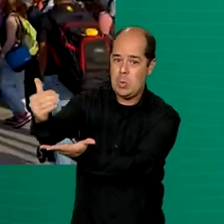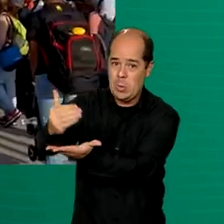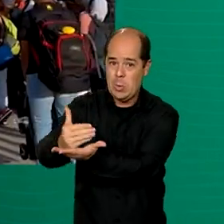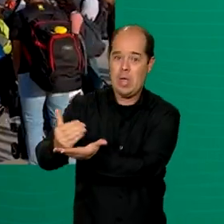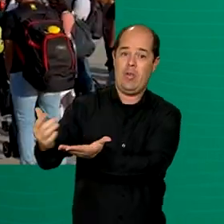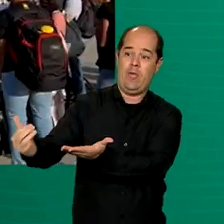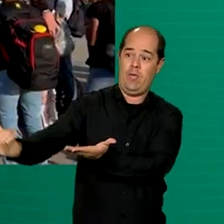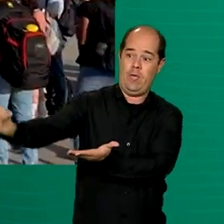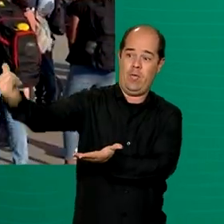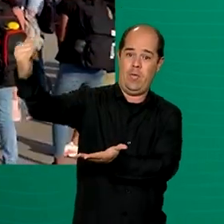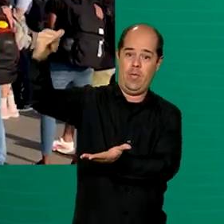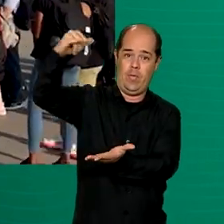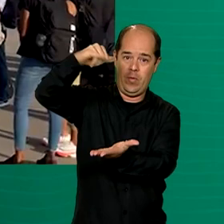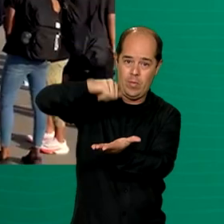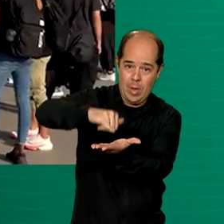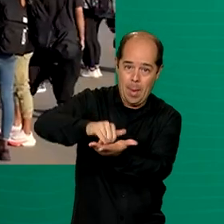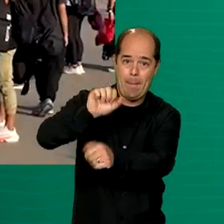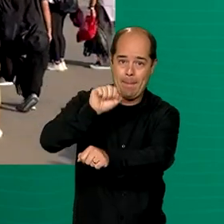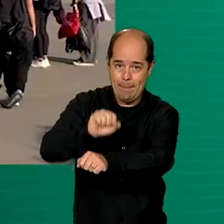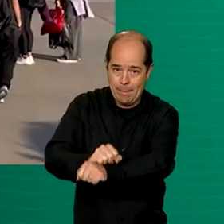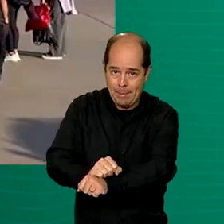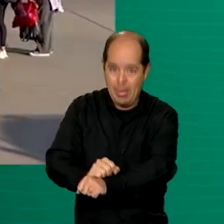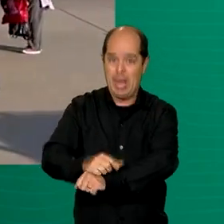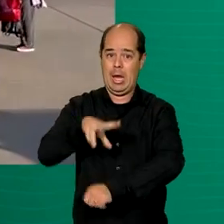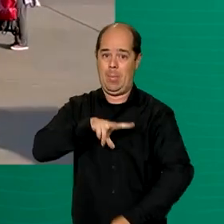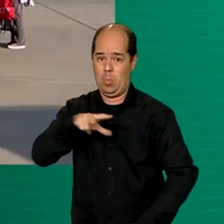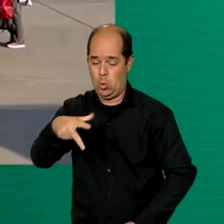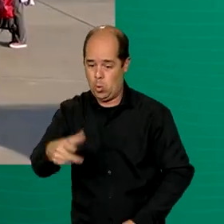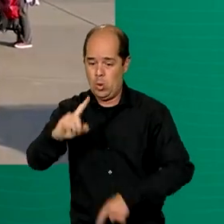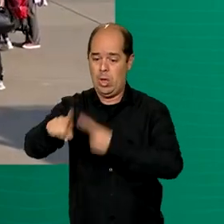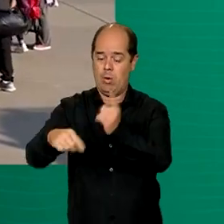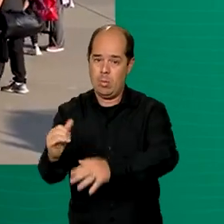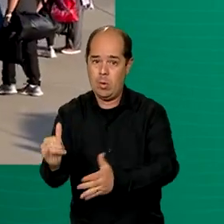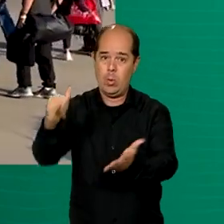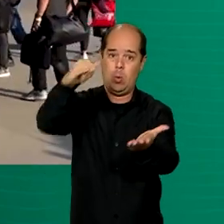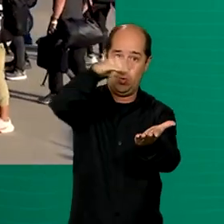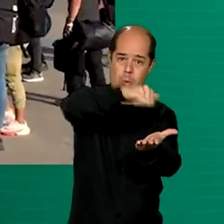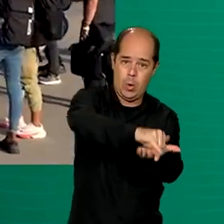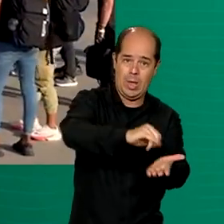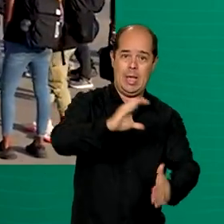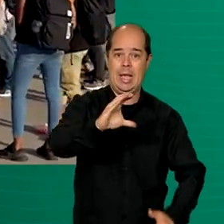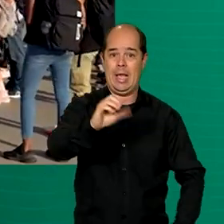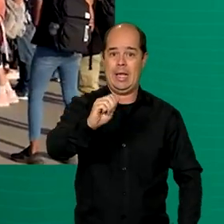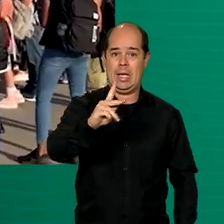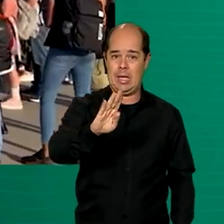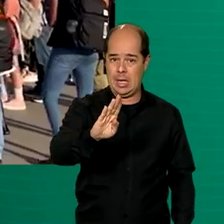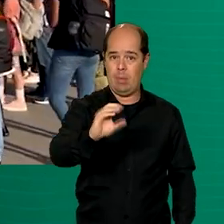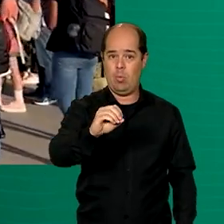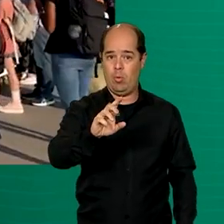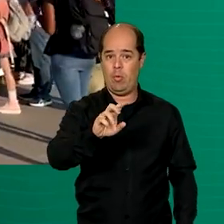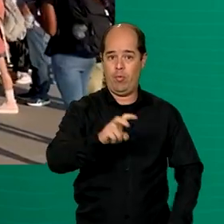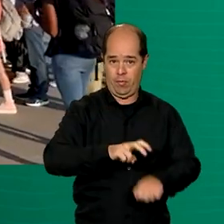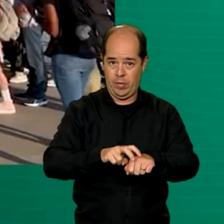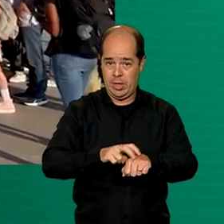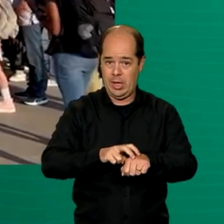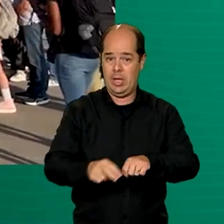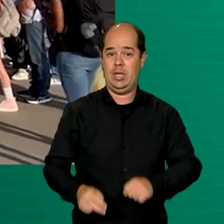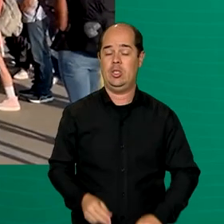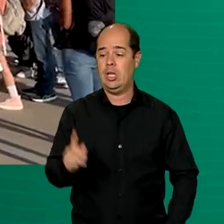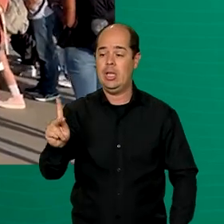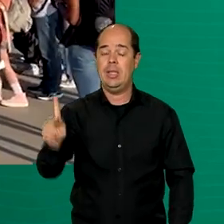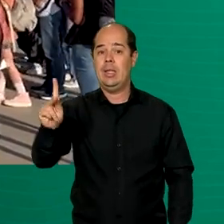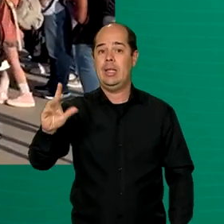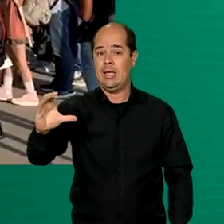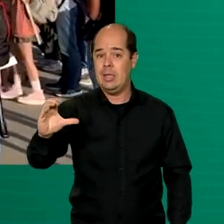Com duas paradas técnicas, uma em Lisboa, Portugal, e outra em Cabo Verde, na África, o KC-390